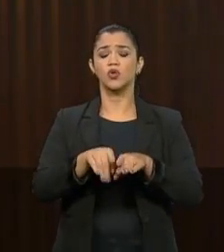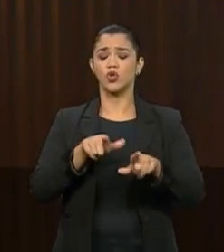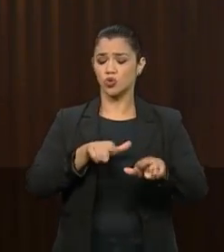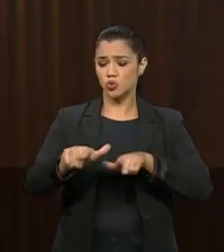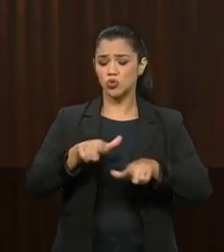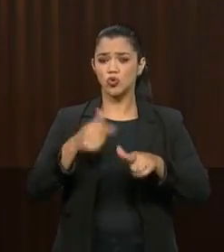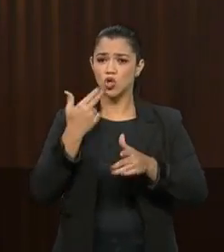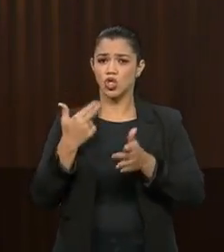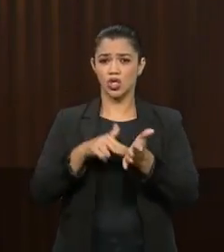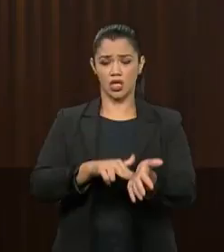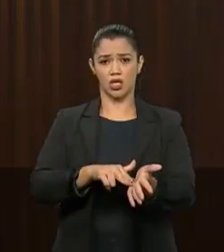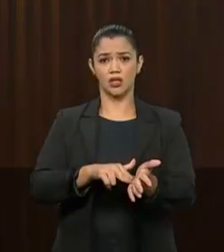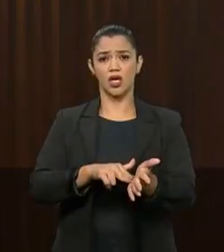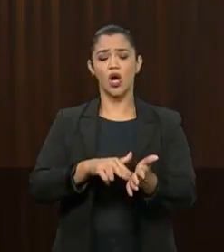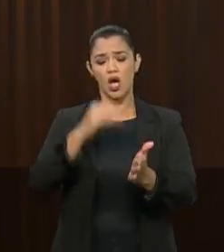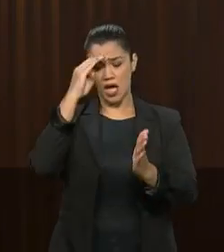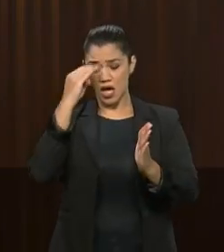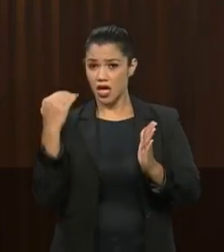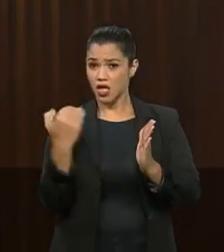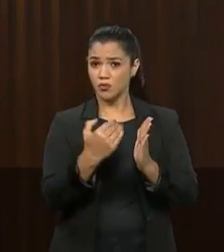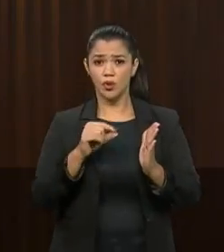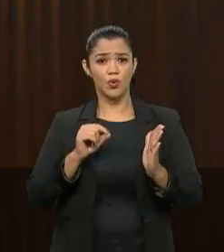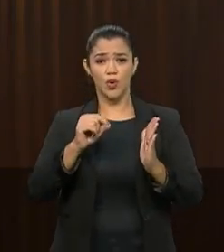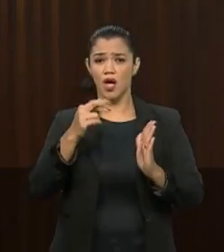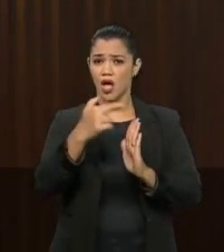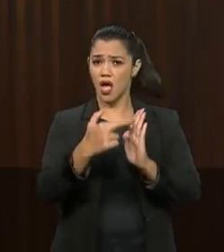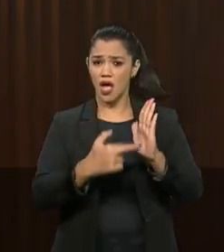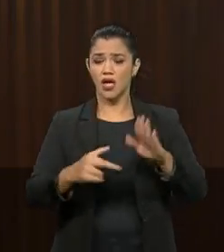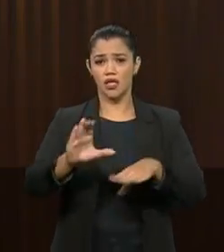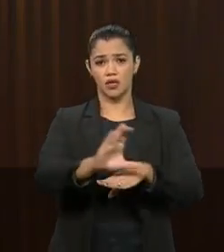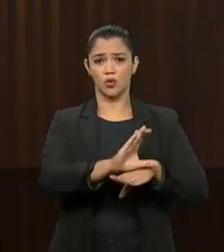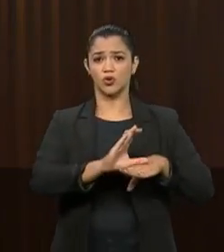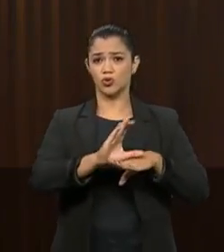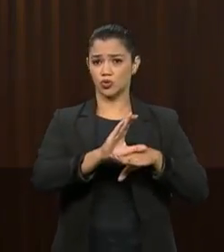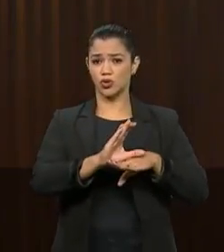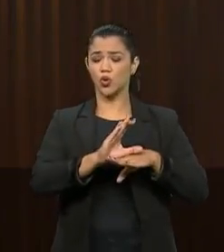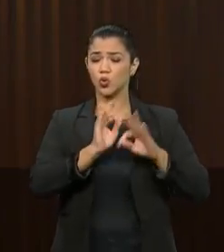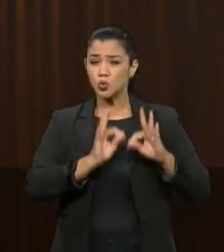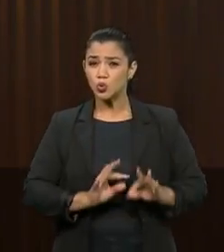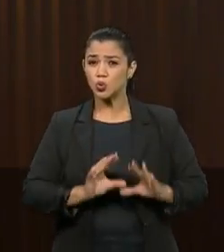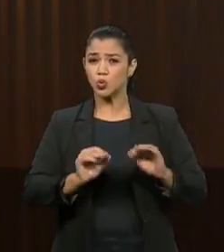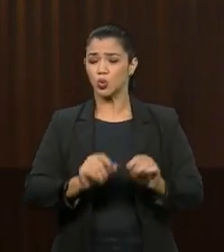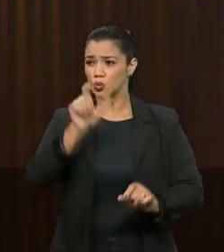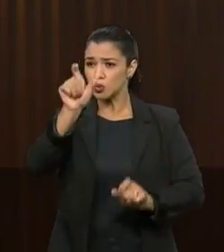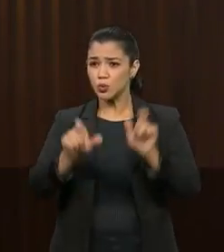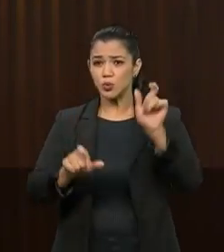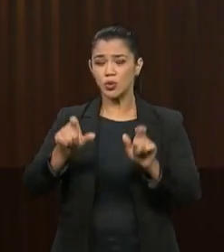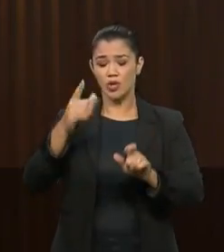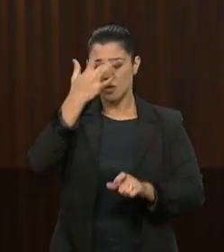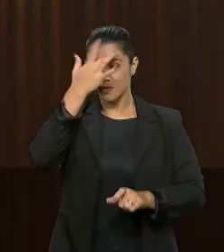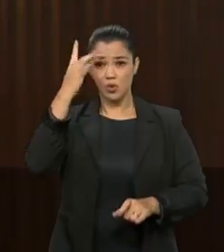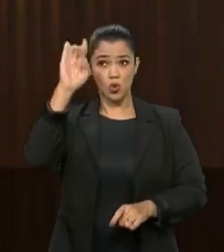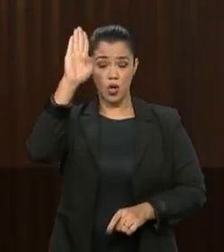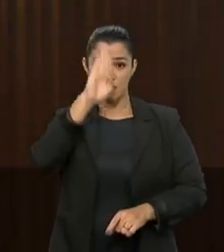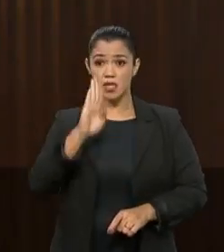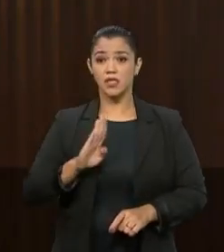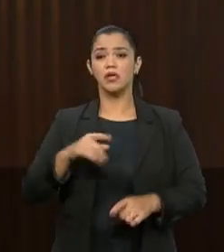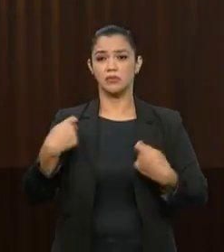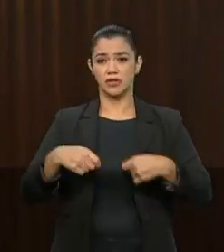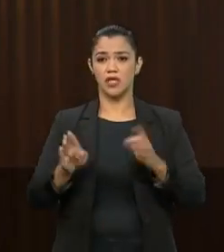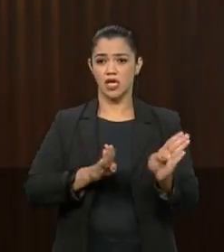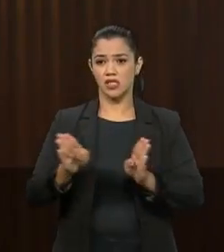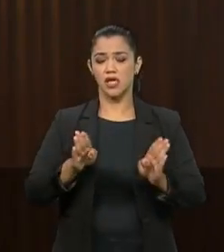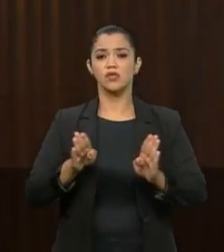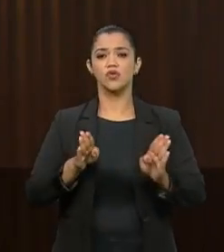serviços postais, obedecendo ao comando constitucional de que todo brasileiro deve ter acesso aos